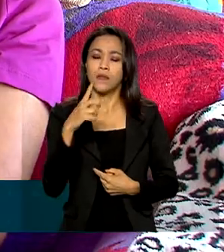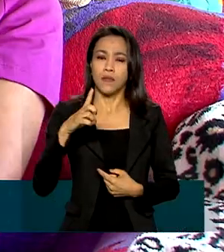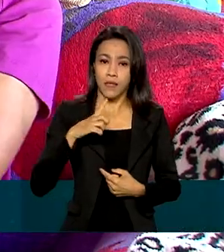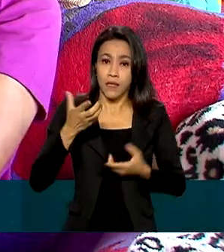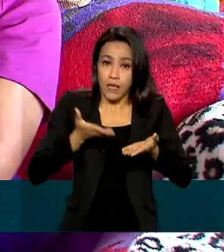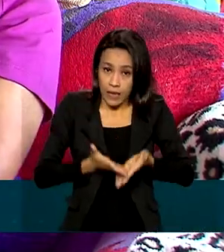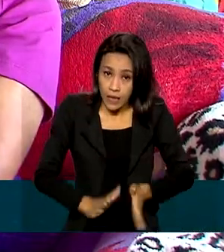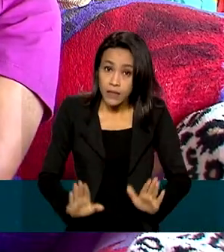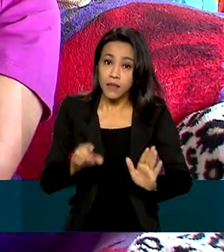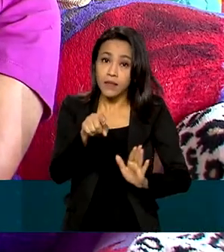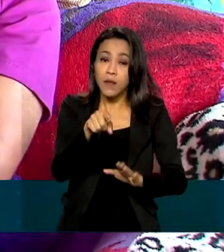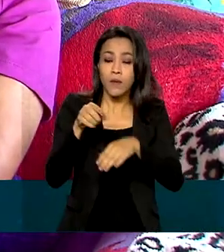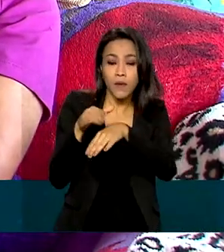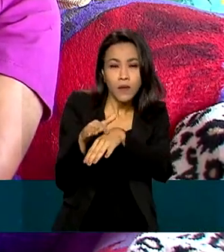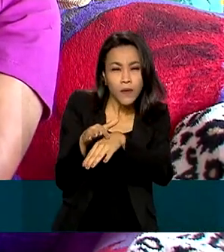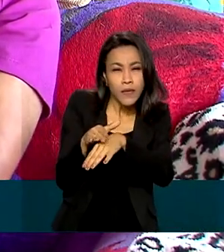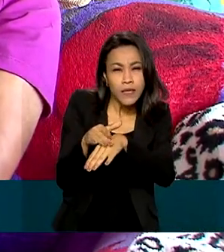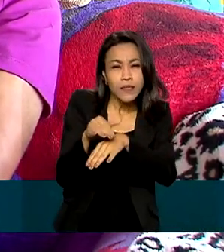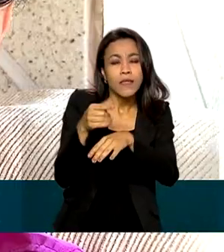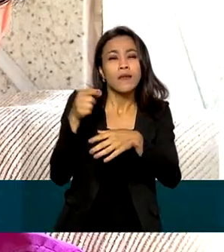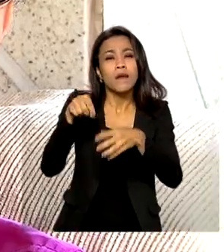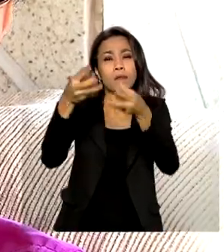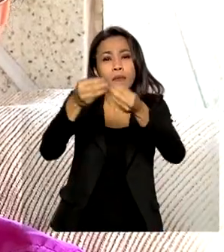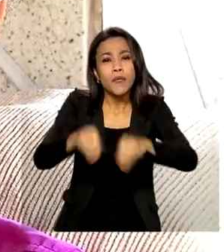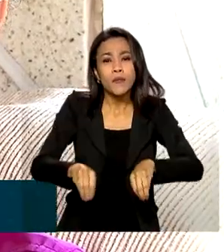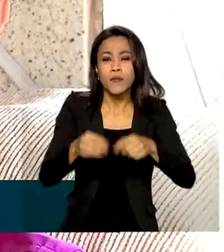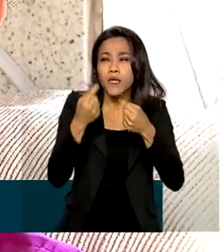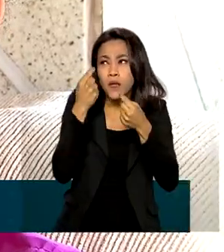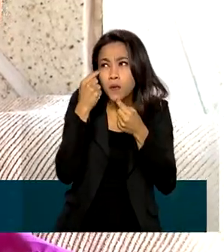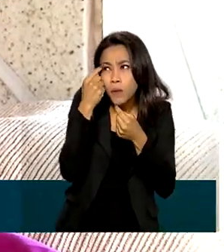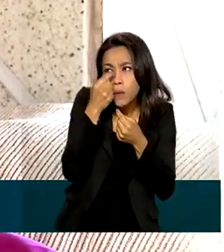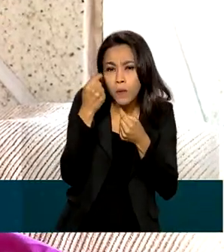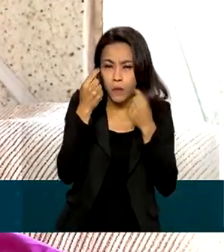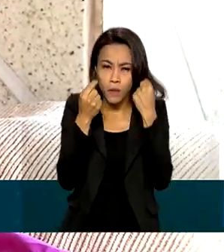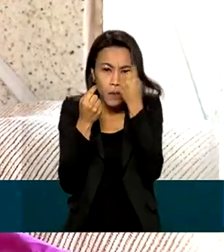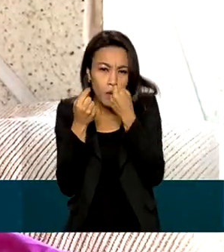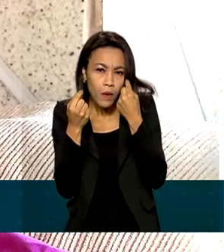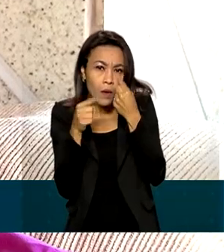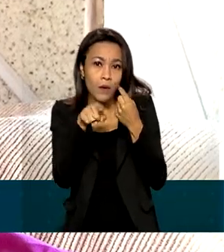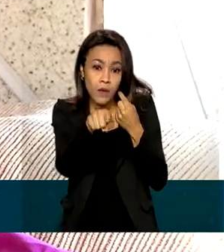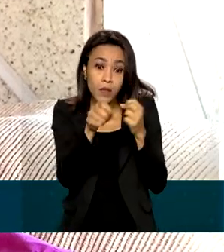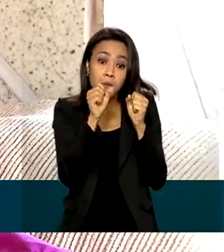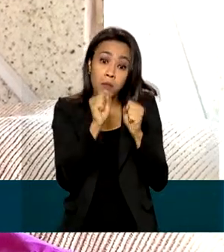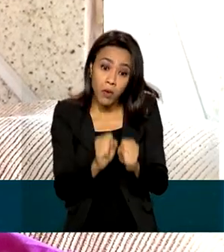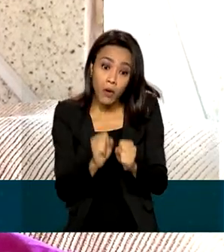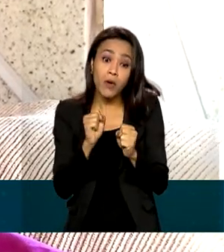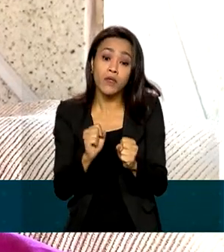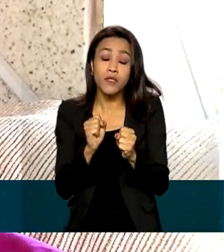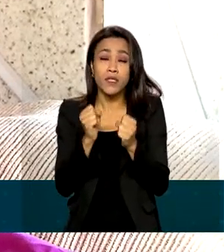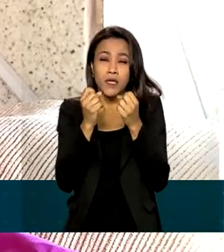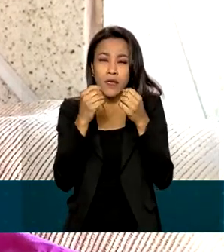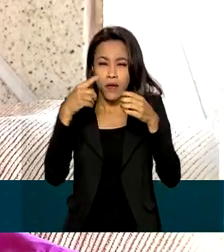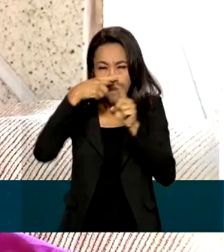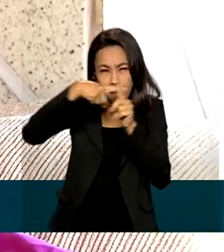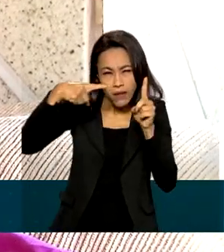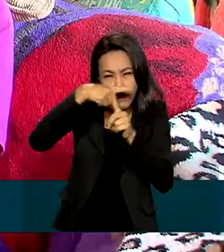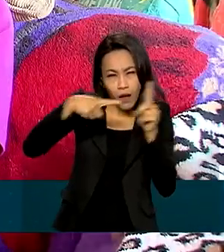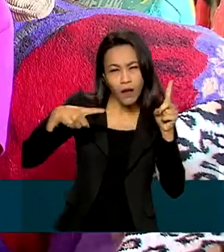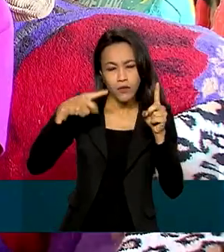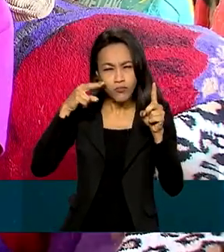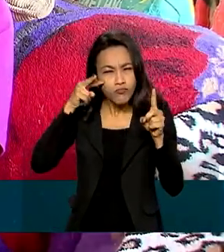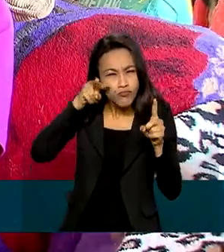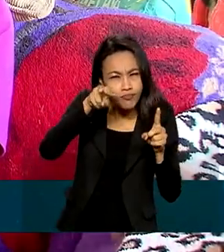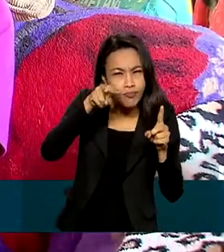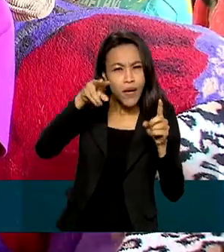congênita, uma doença que afeta o cristalino, a lente natural dos olhos e pode provocar desde a perda parcial da visão